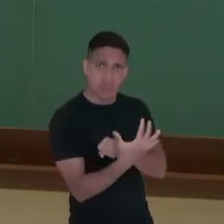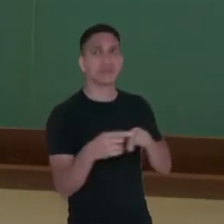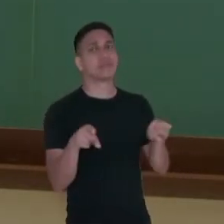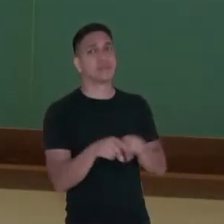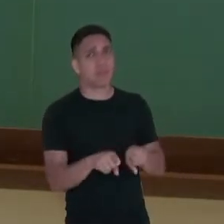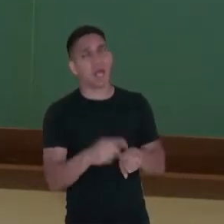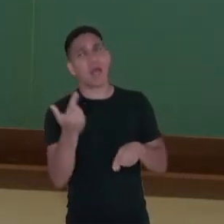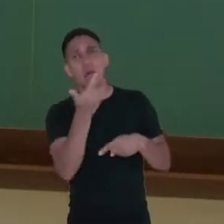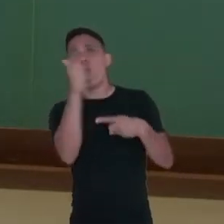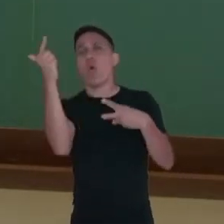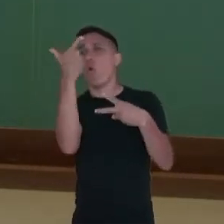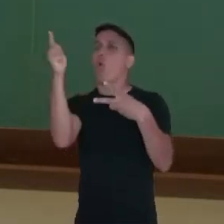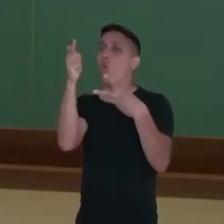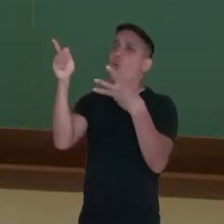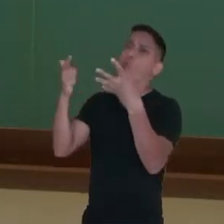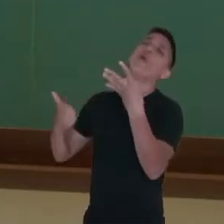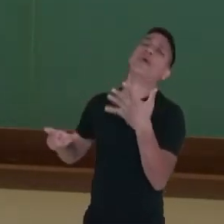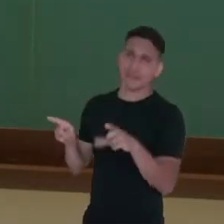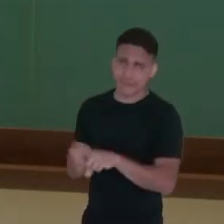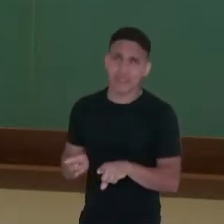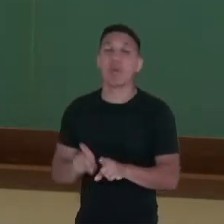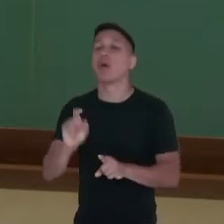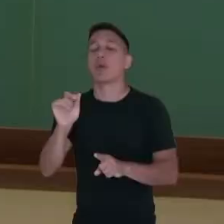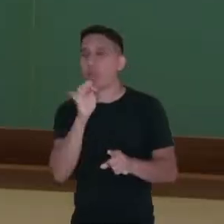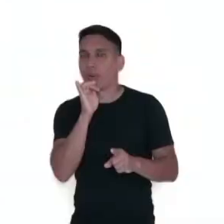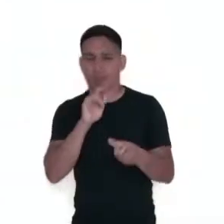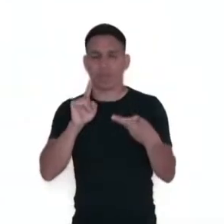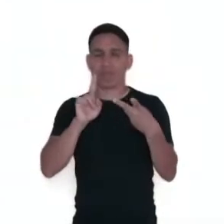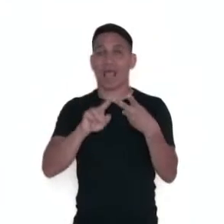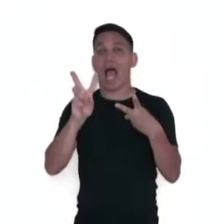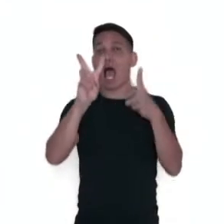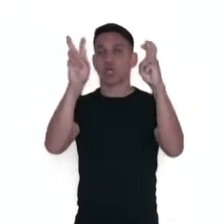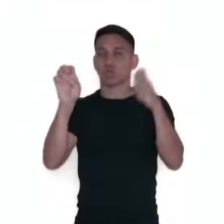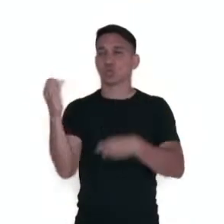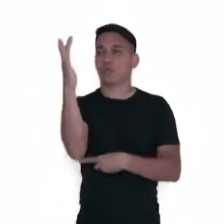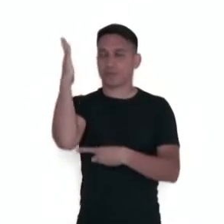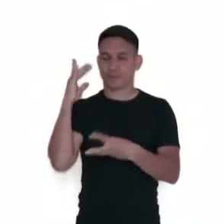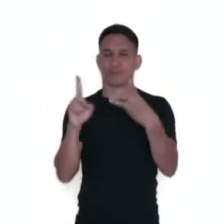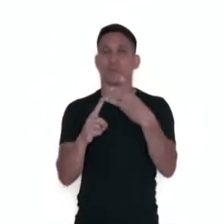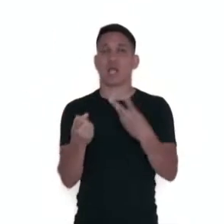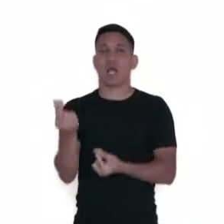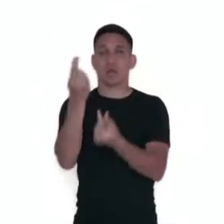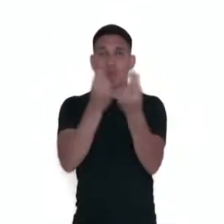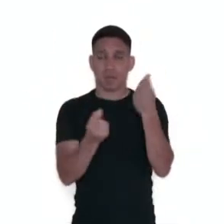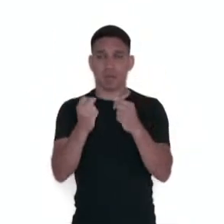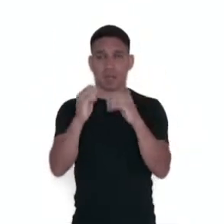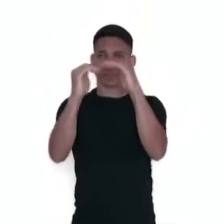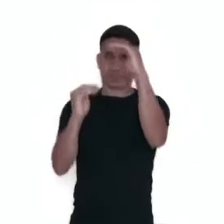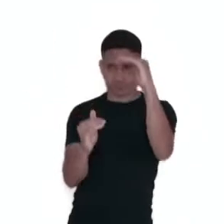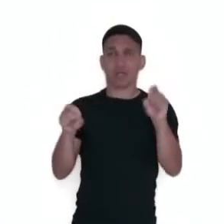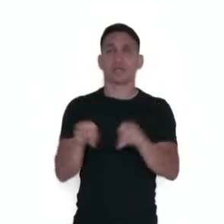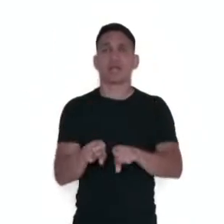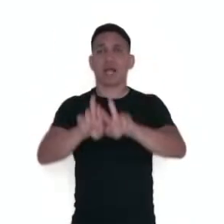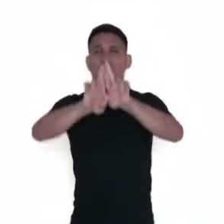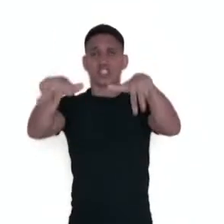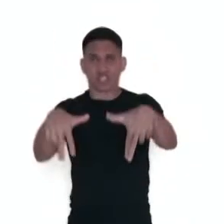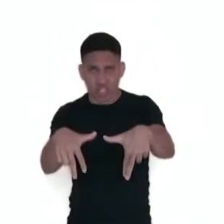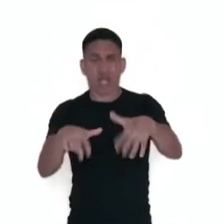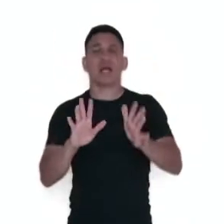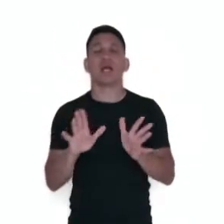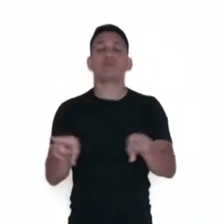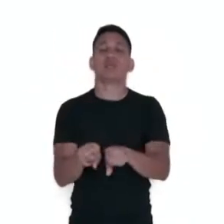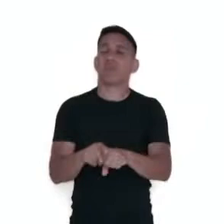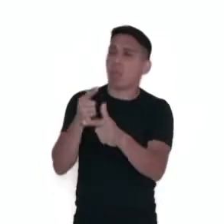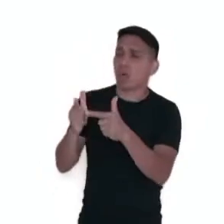temos muitos outros desafios, como questões ambientais, desigualdade social e de gênero, o problema da violência,